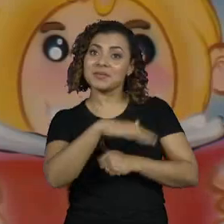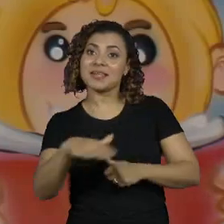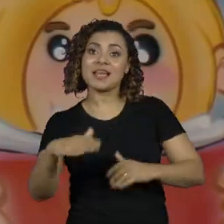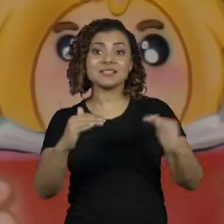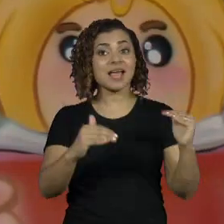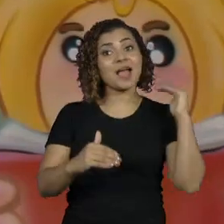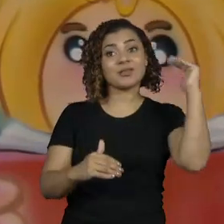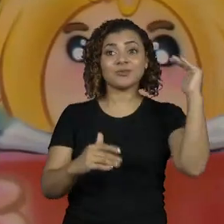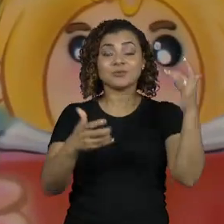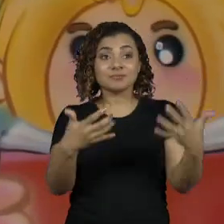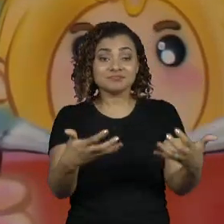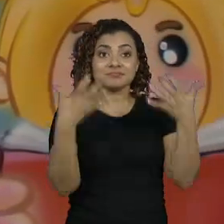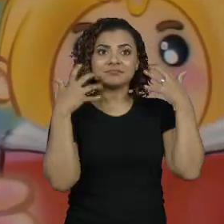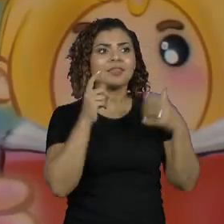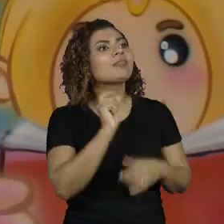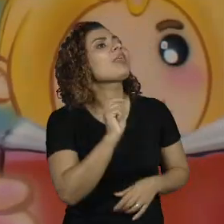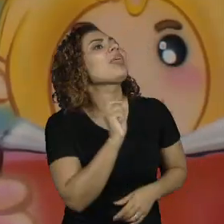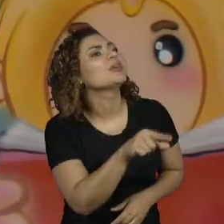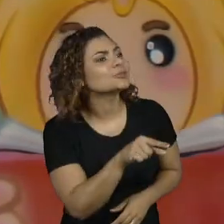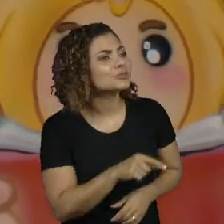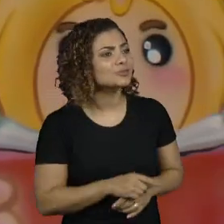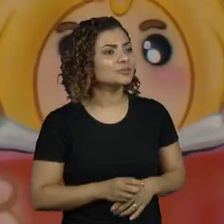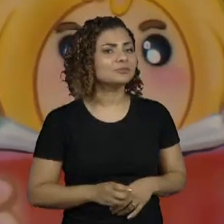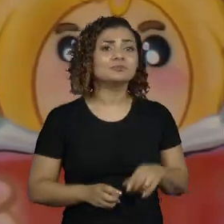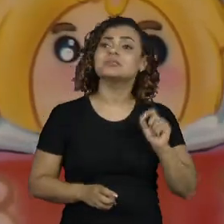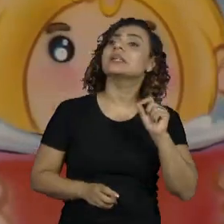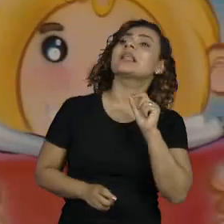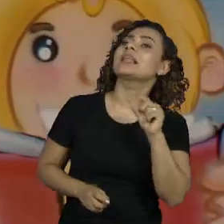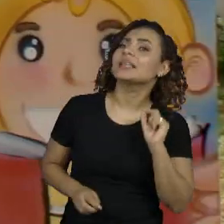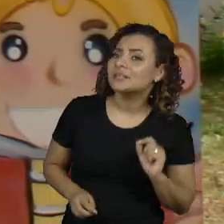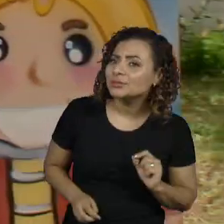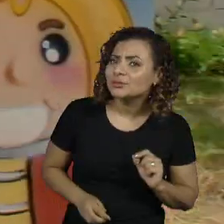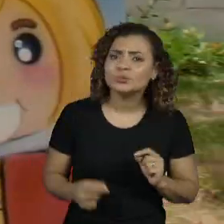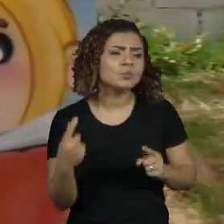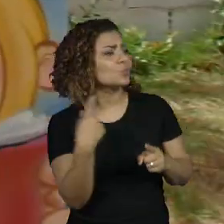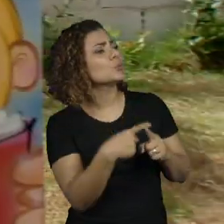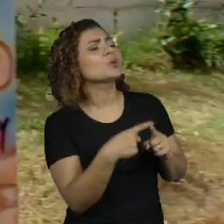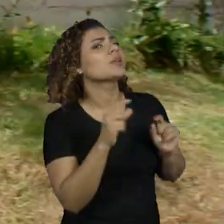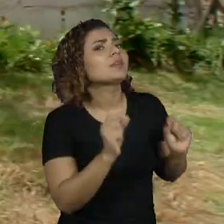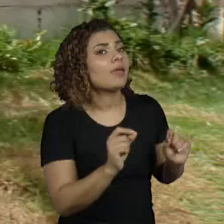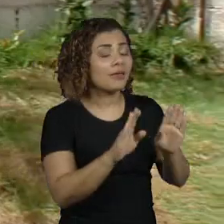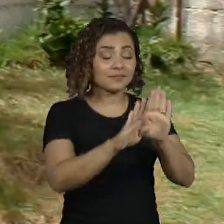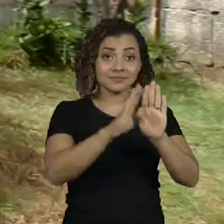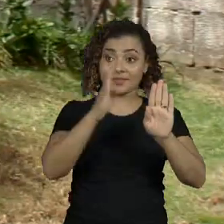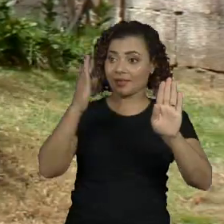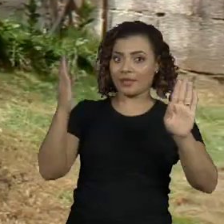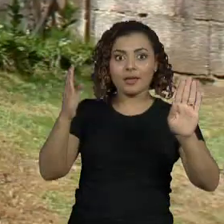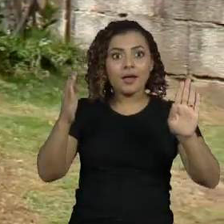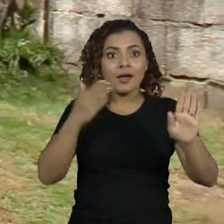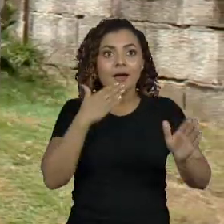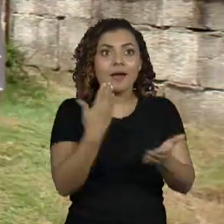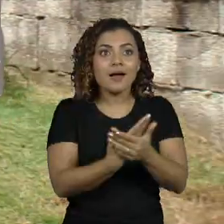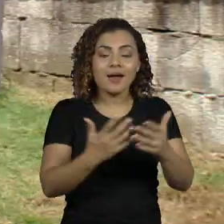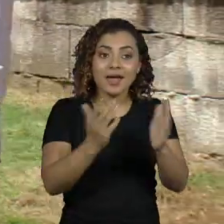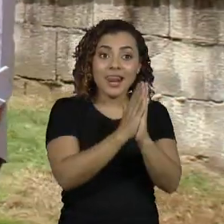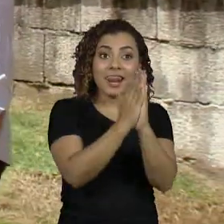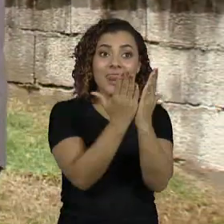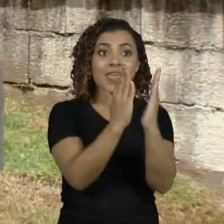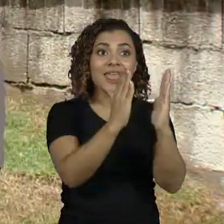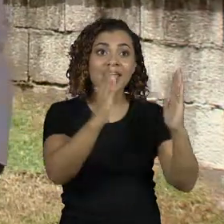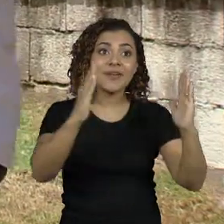chegam, vão perguntar o que é isso, né? Quando elas perguntam o que é isso, por quê? Elas vão abrir, elas vão ter uma surpresa.